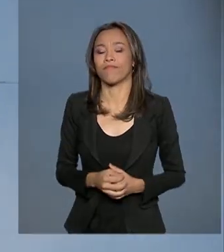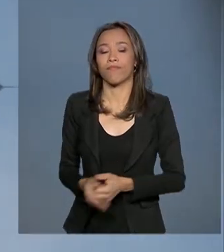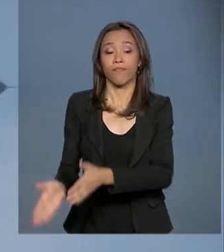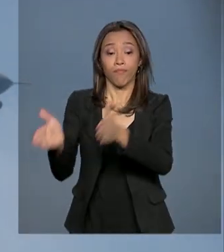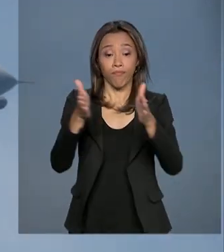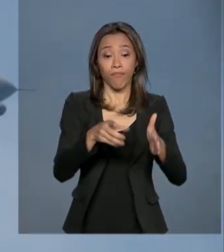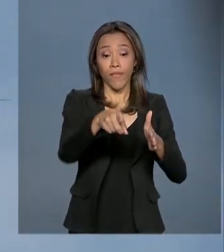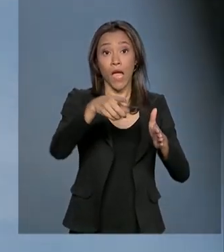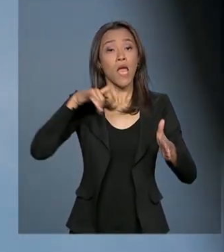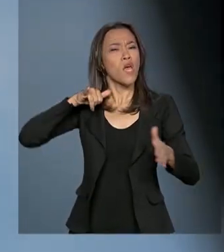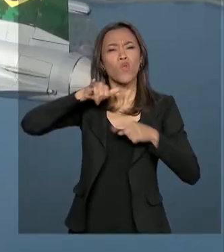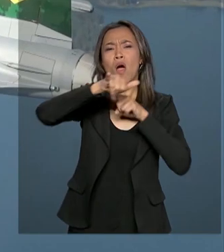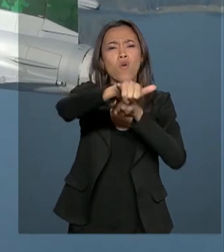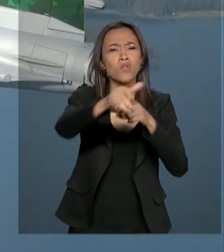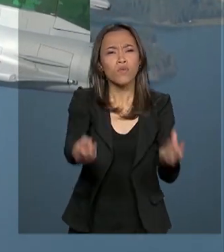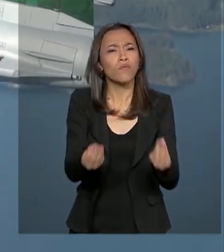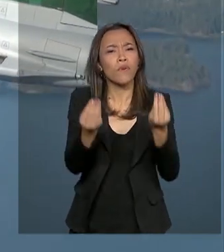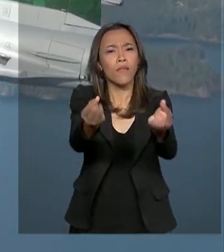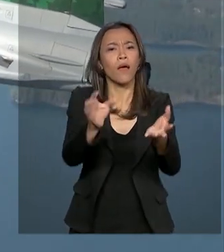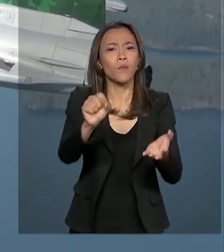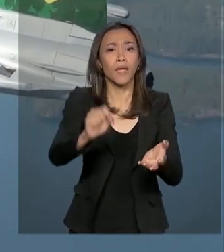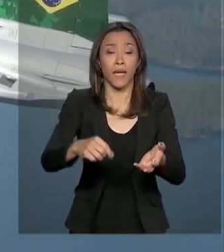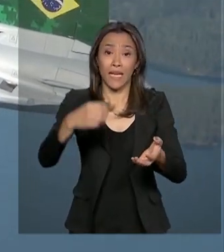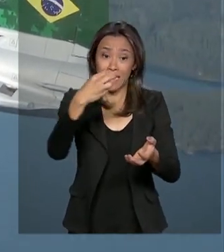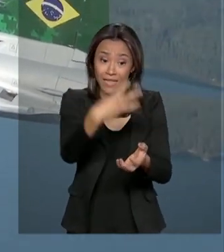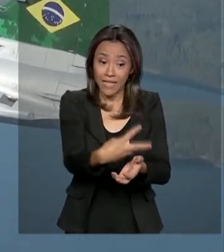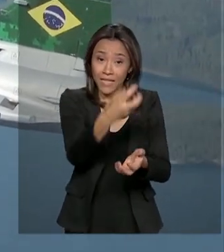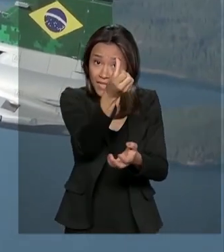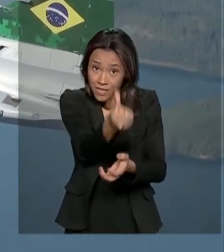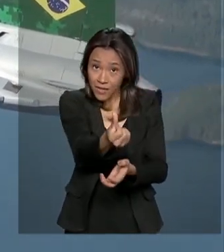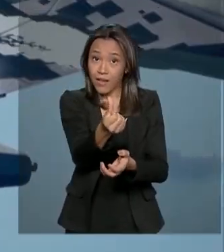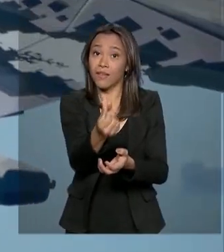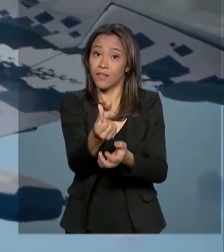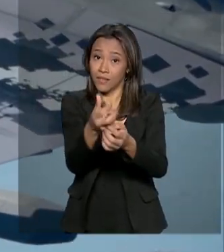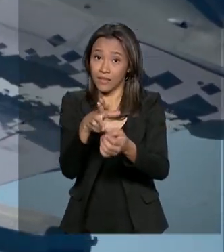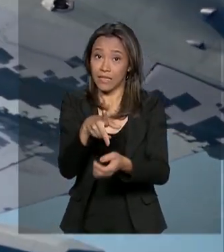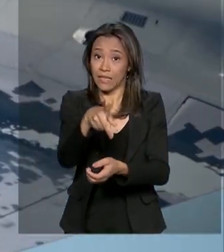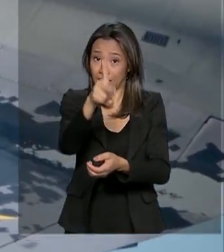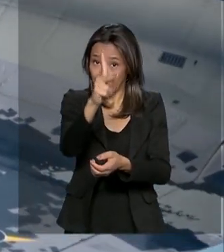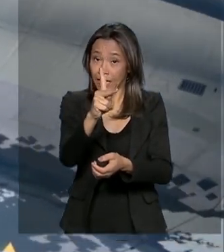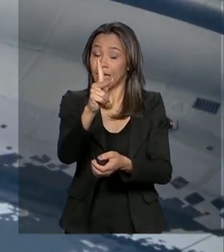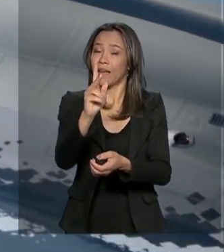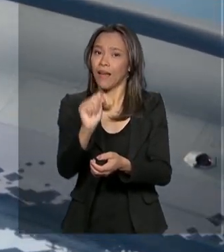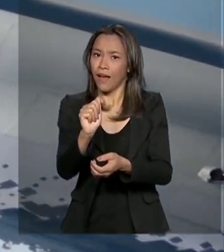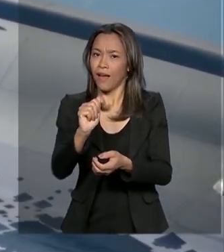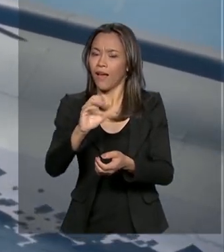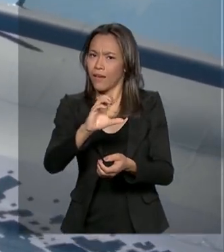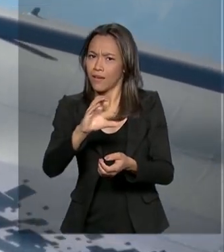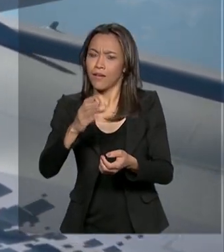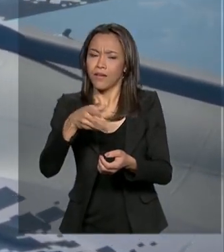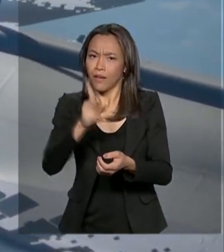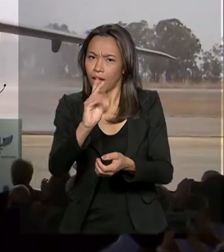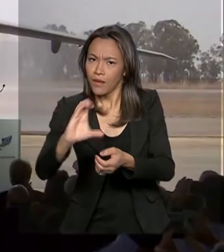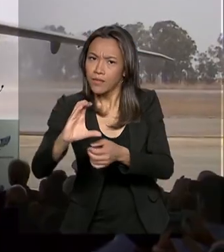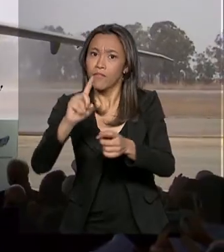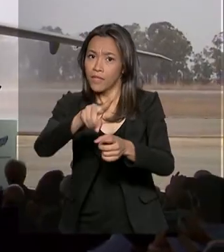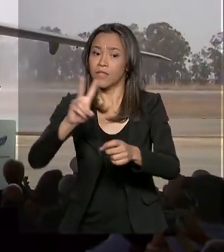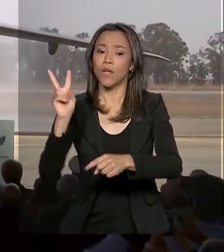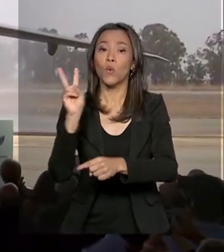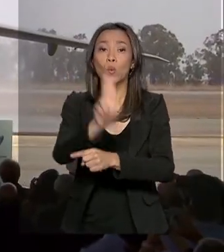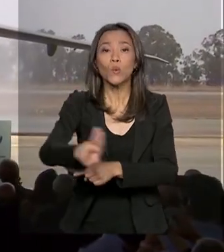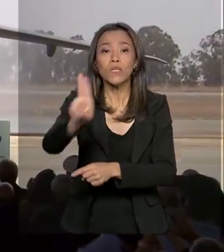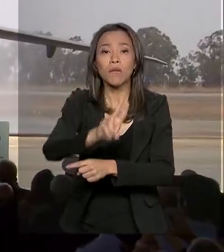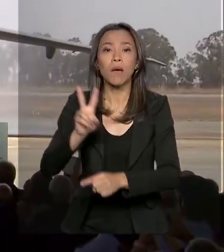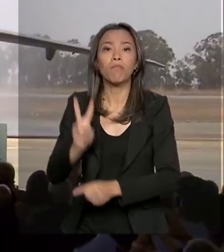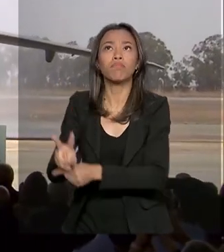Para a aeronáutica, foi entregue o primeiro dos 36 caças Gripen, que vão ser usados na defesa do território nacional. A